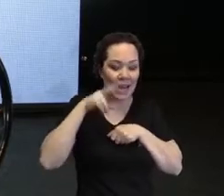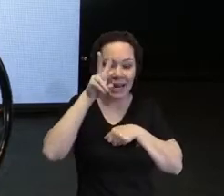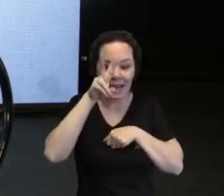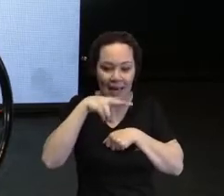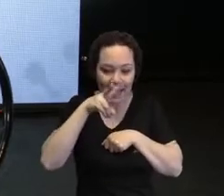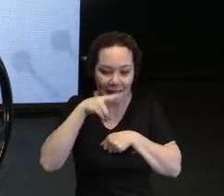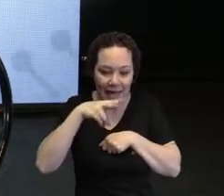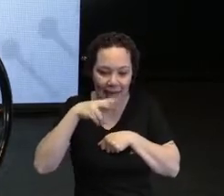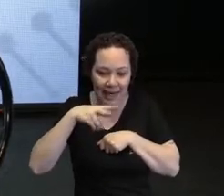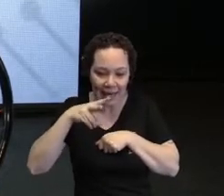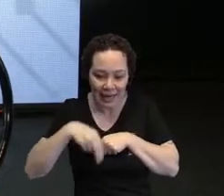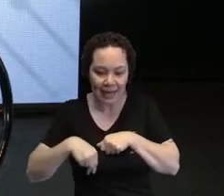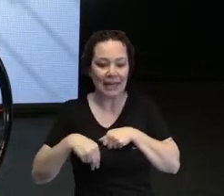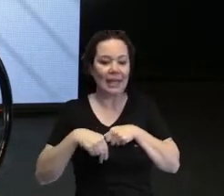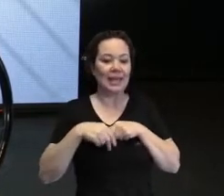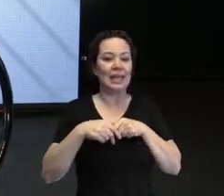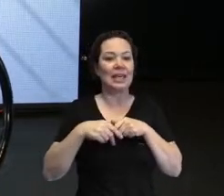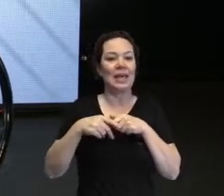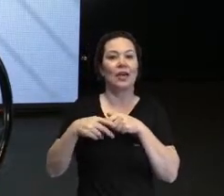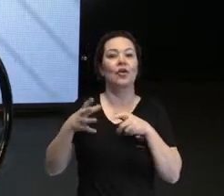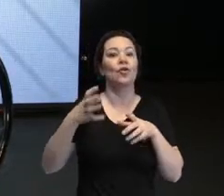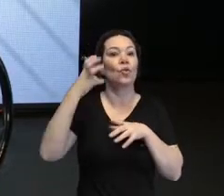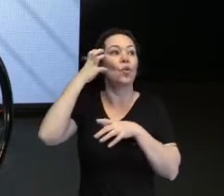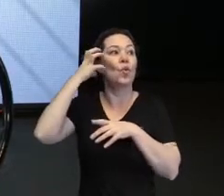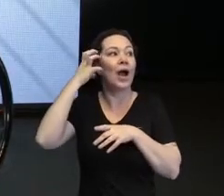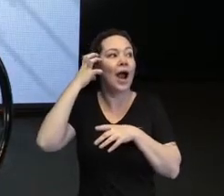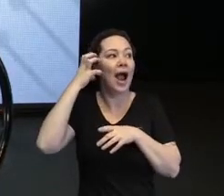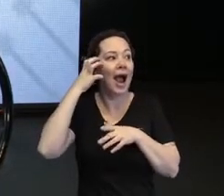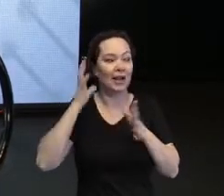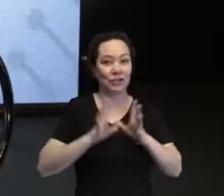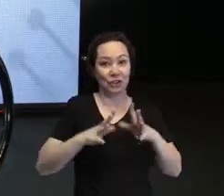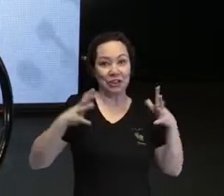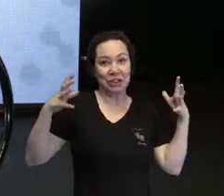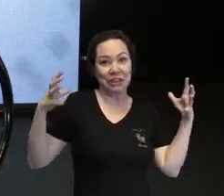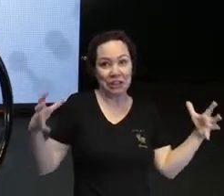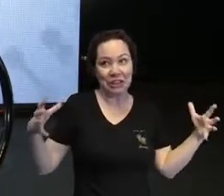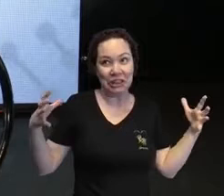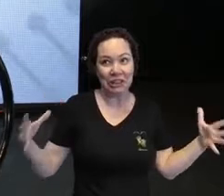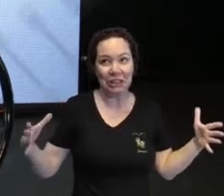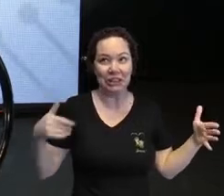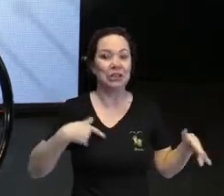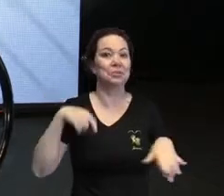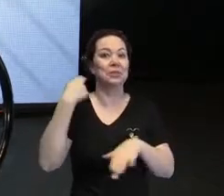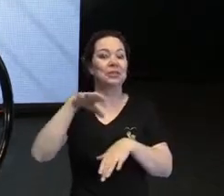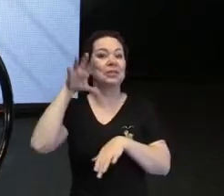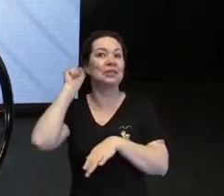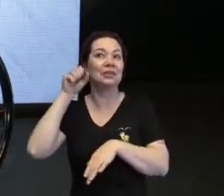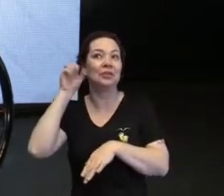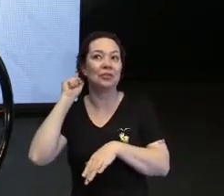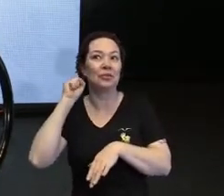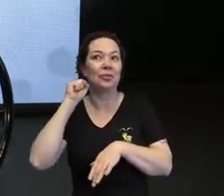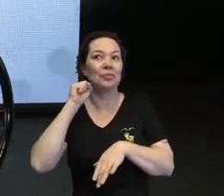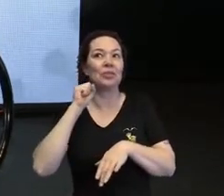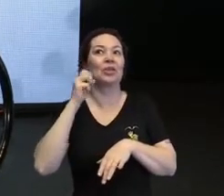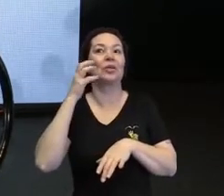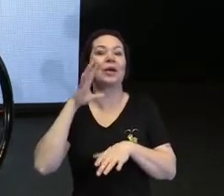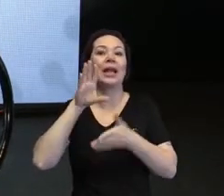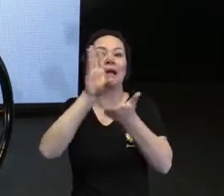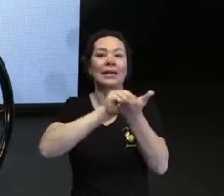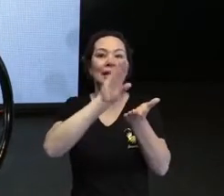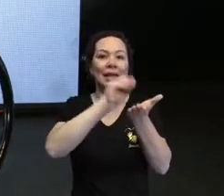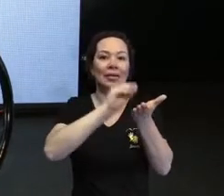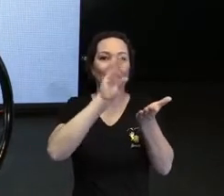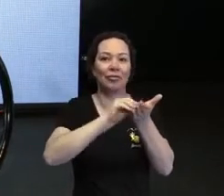mim as matérias da escola num rádio deste tamanho e eu tinha que ouvir. Então, ela gravava e eu ouvia.